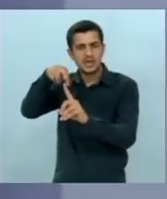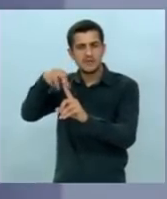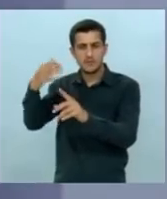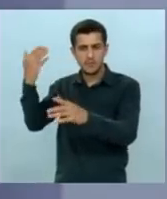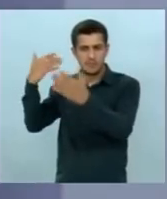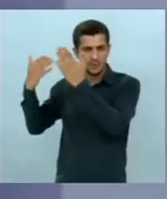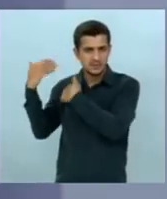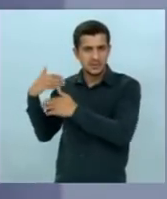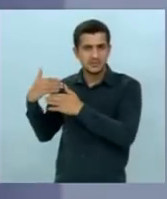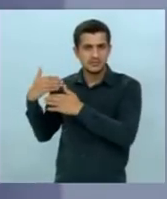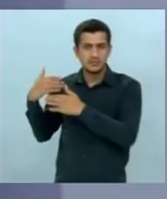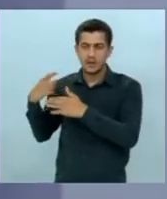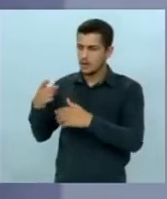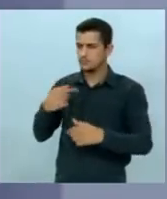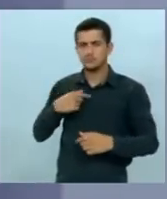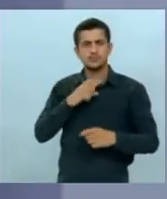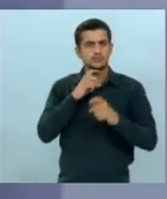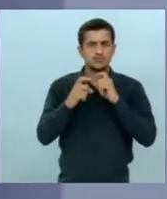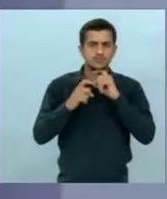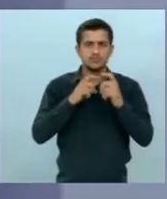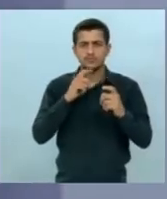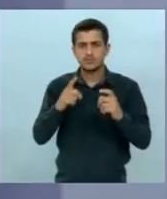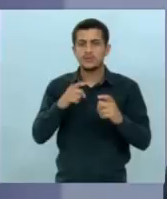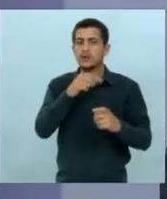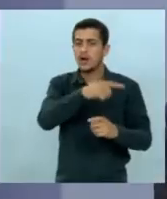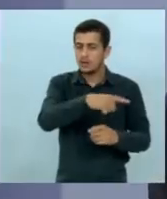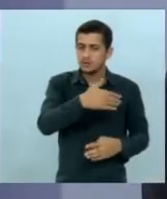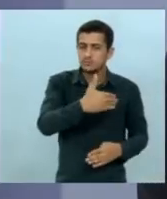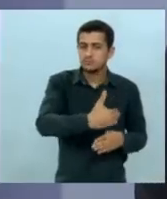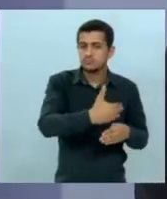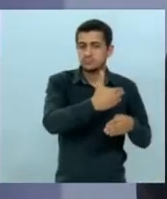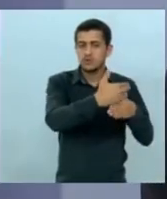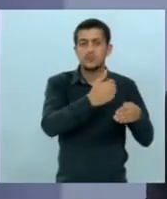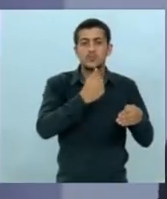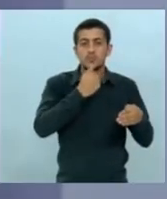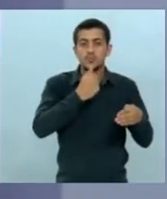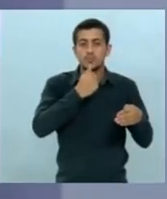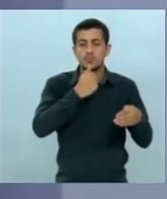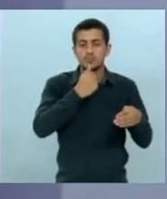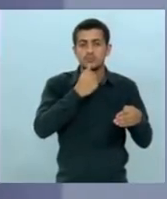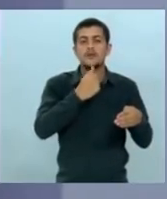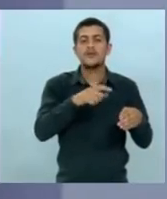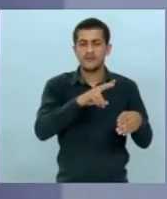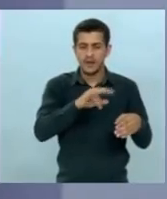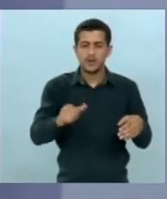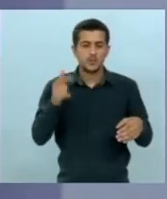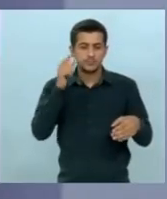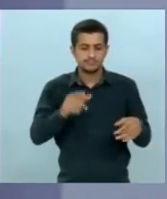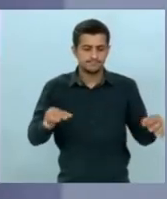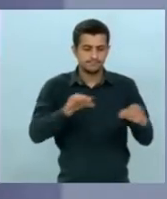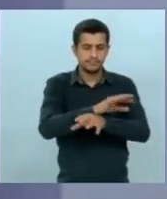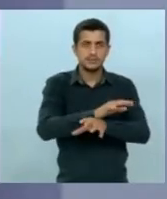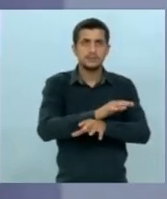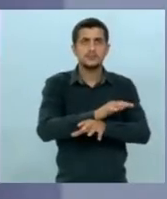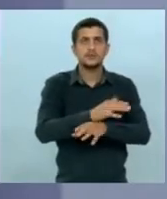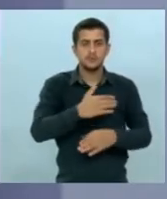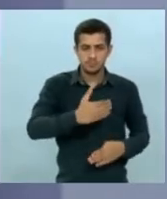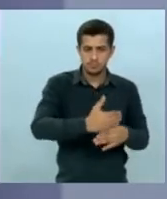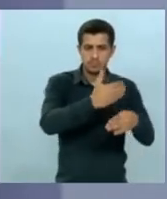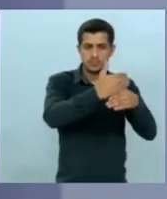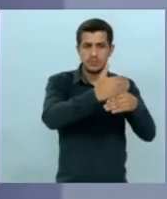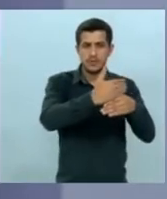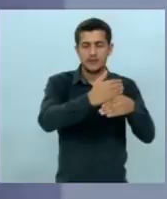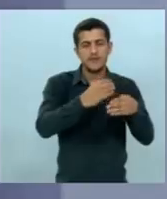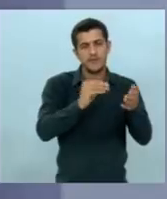passado você não tenha dúvida até o aquário do Pantanal mesmo sendo contra nós vamos terminar para não deixar nenhuma obra